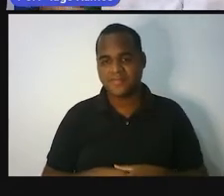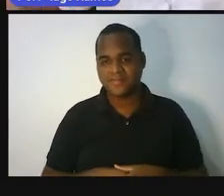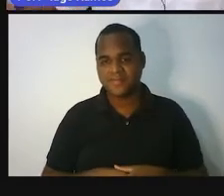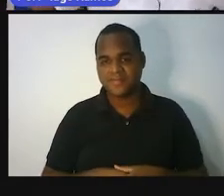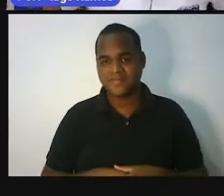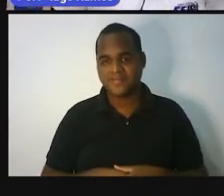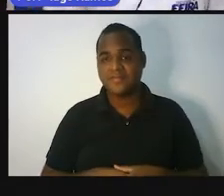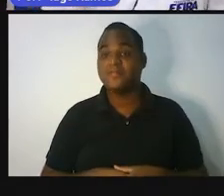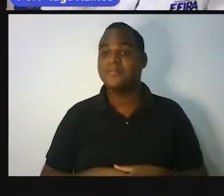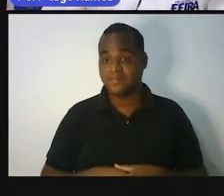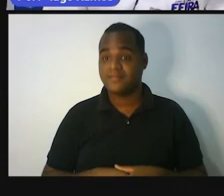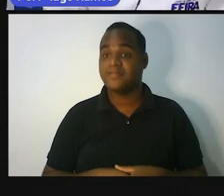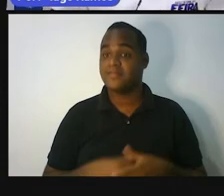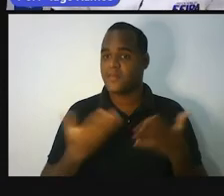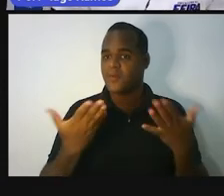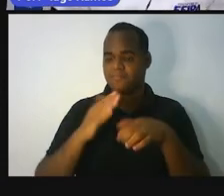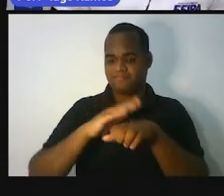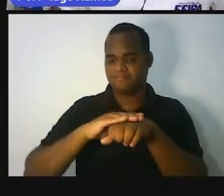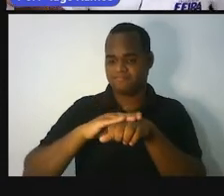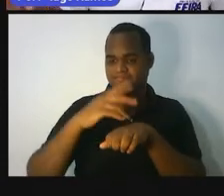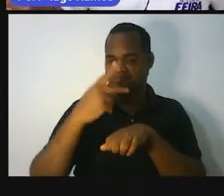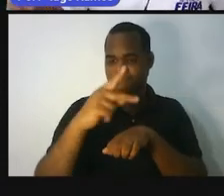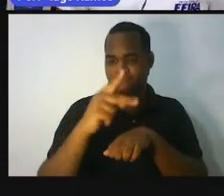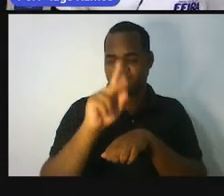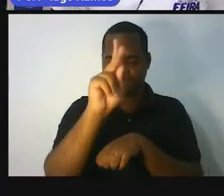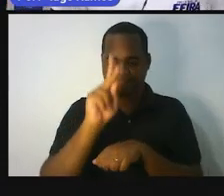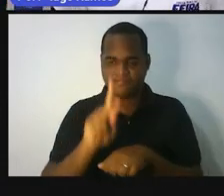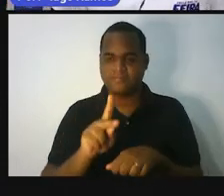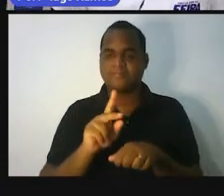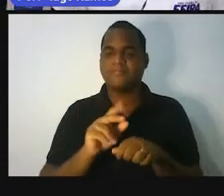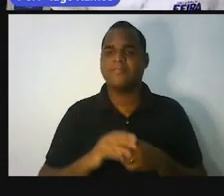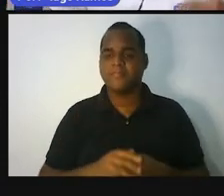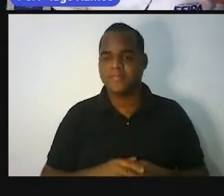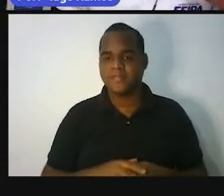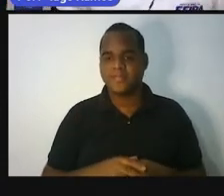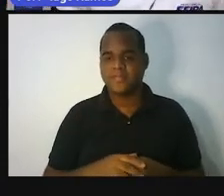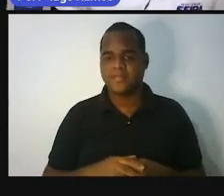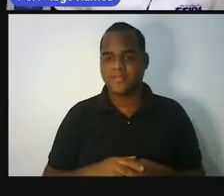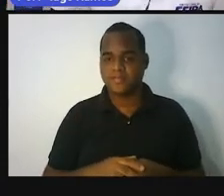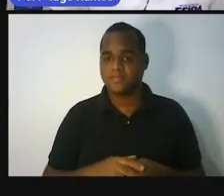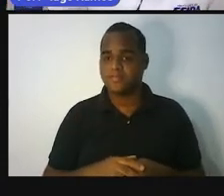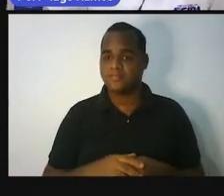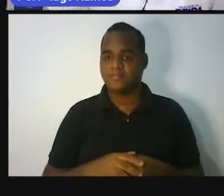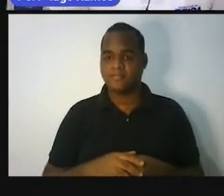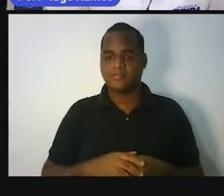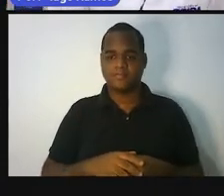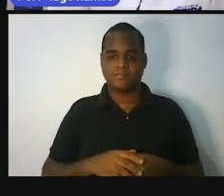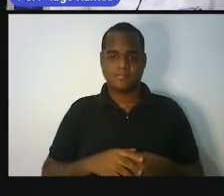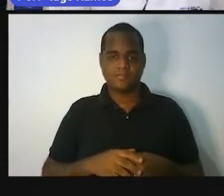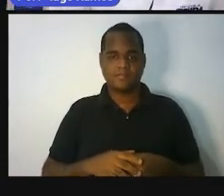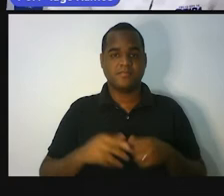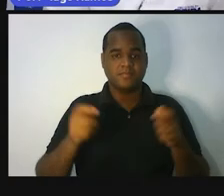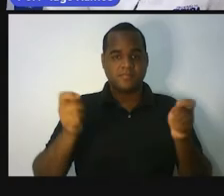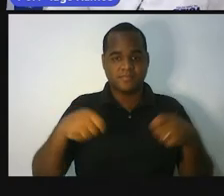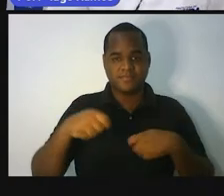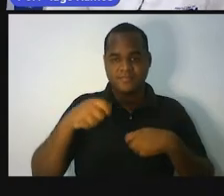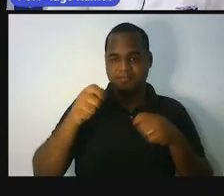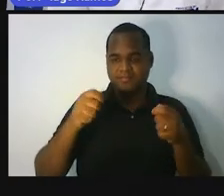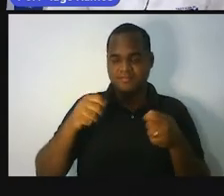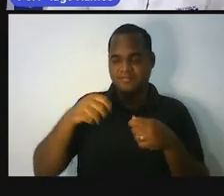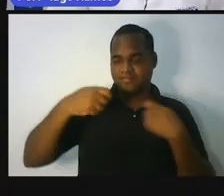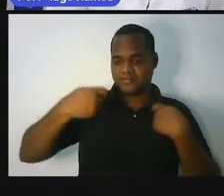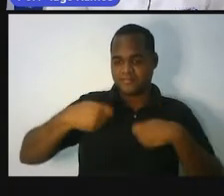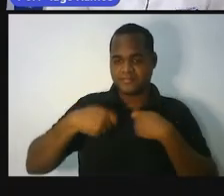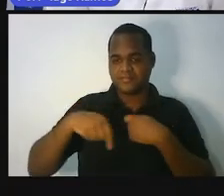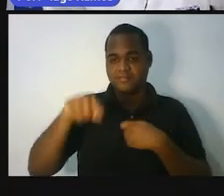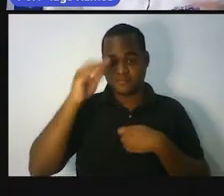só que agora é a sua vez, né? Você precisa fazer, você precisa praticar para que você